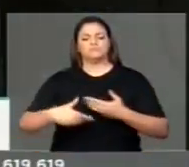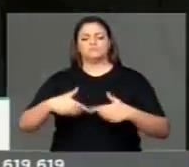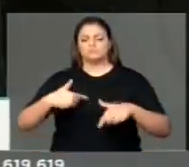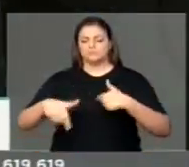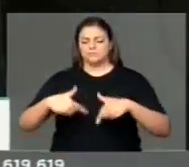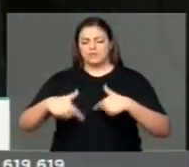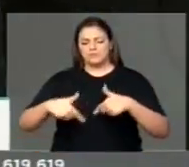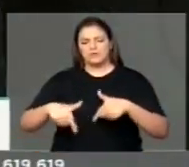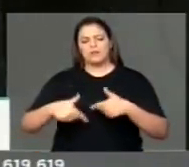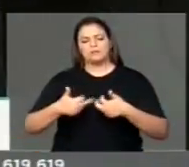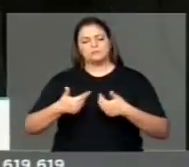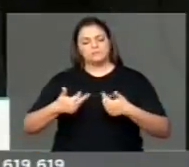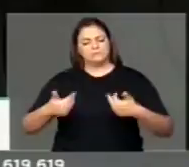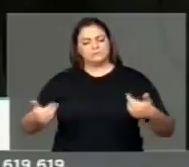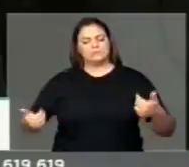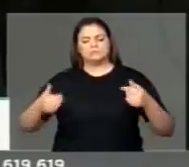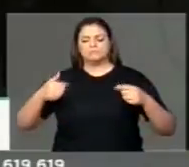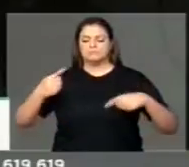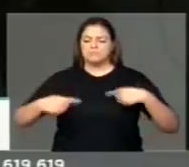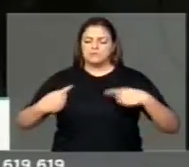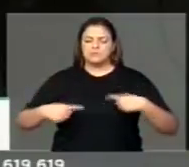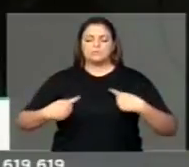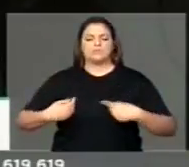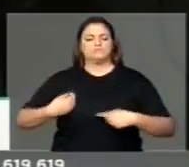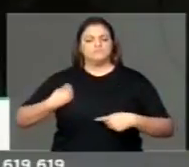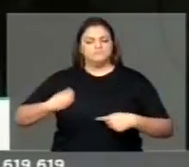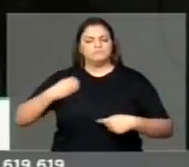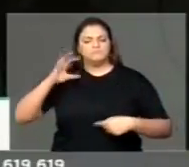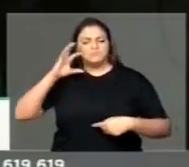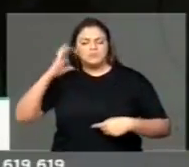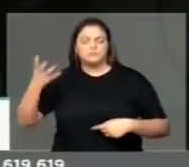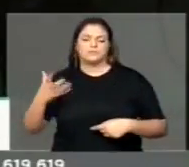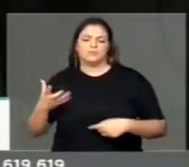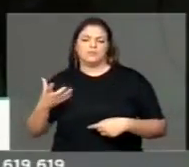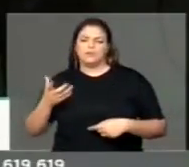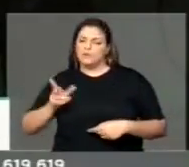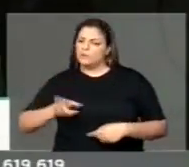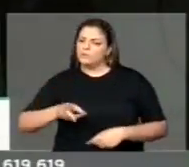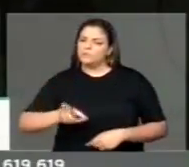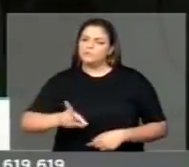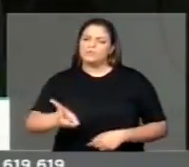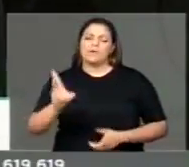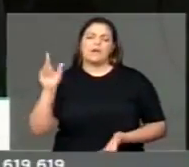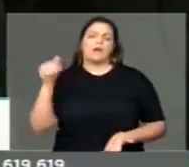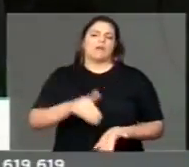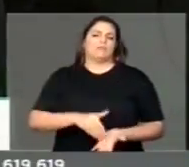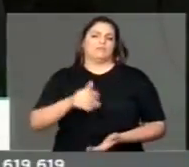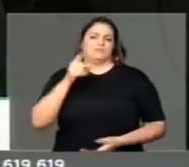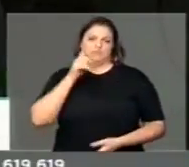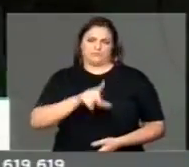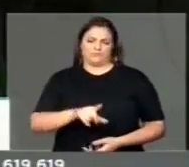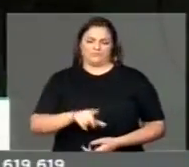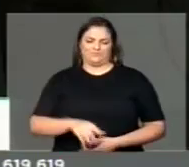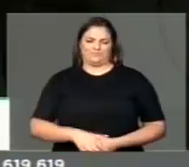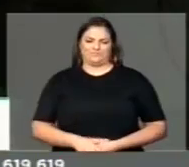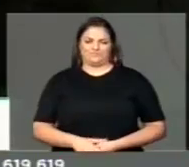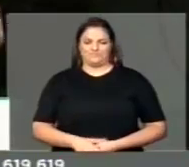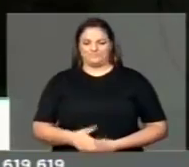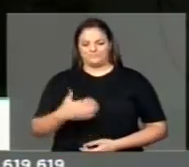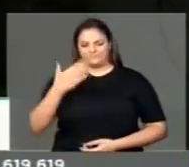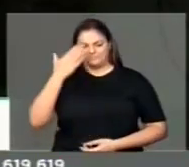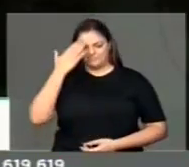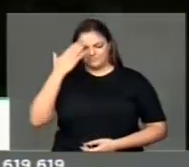discutir, de estar aqui, de debater, mas principalmente de levar isso a fundo e fazer com que isso se torne realidade. Grátis, Emília.